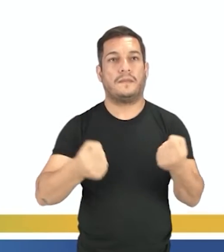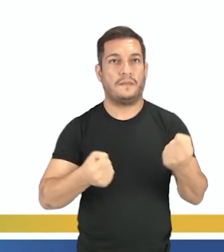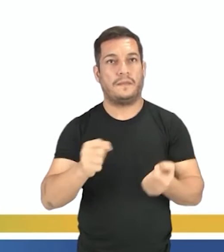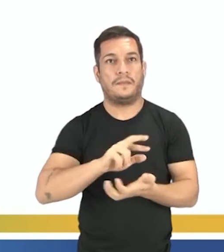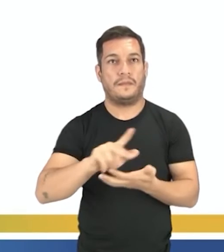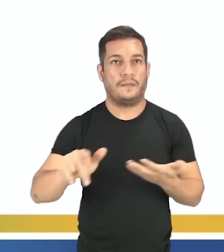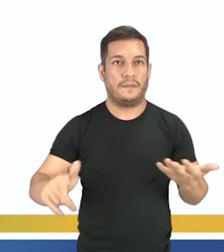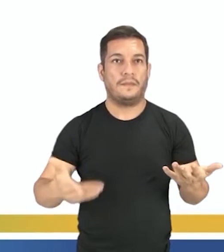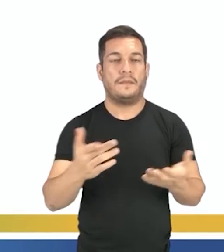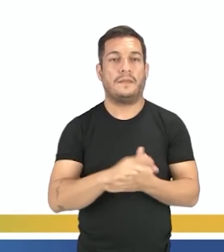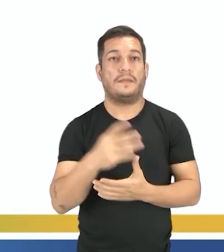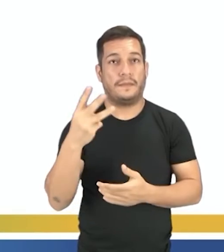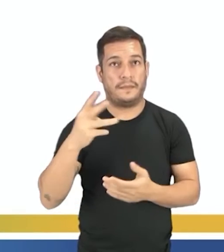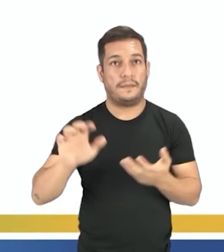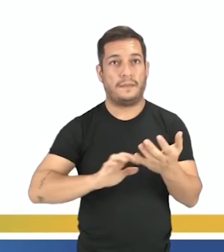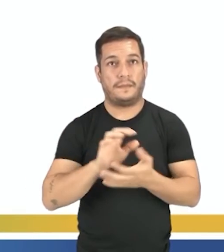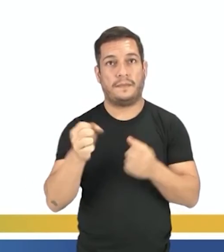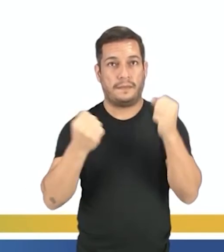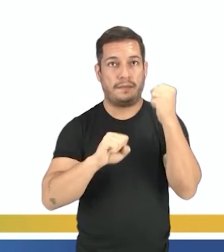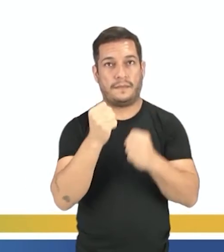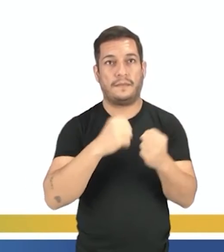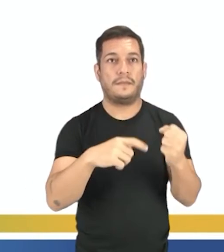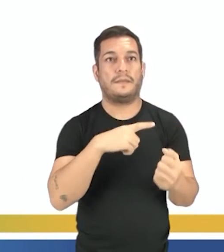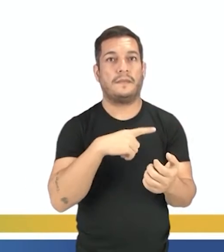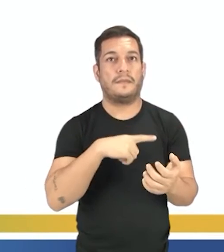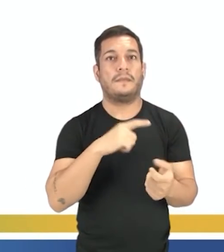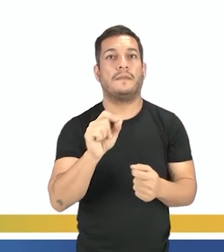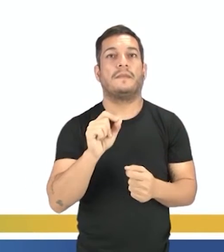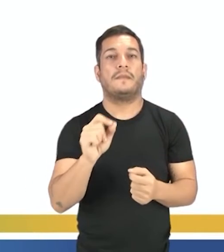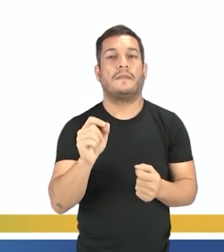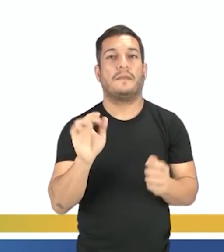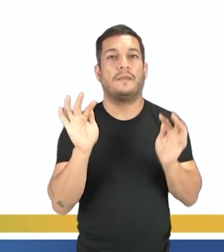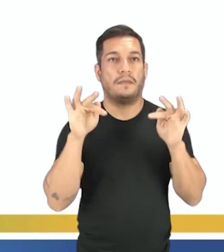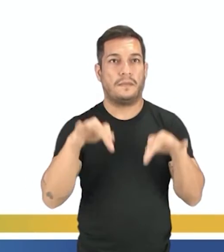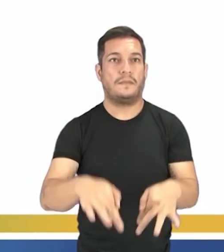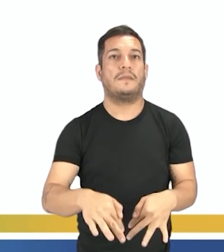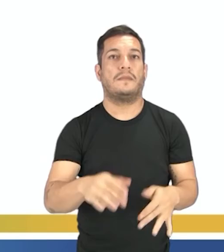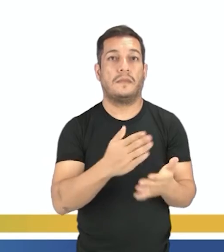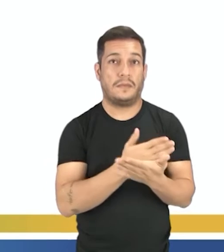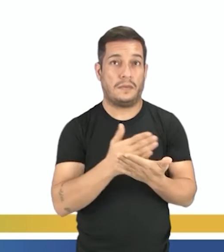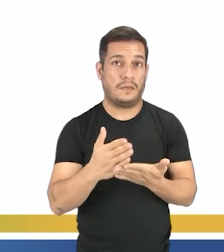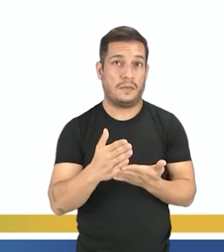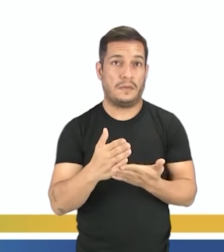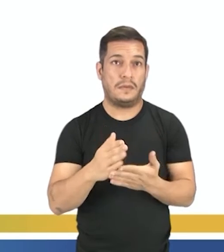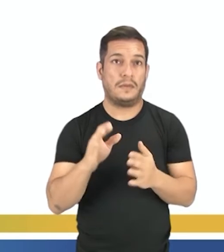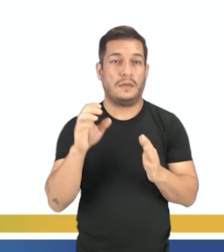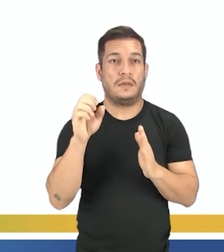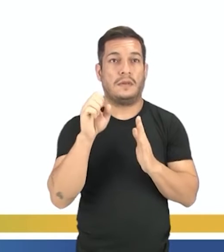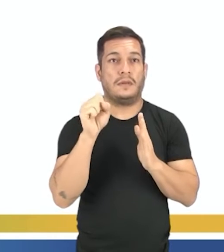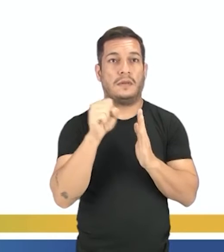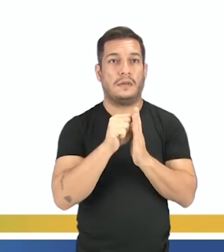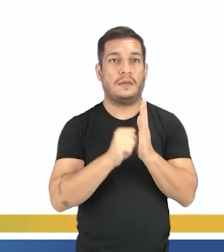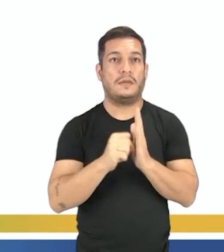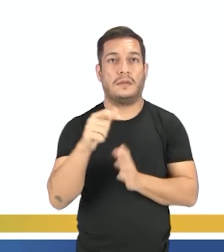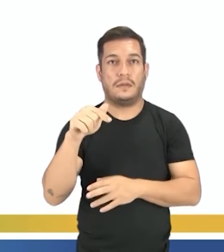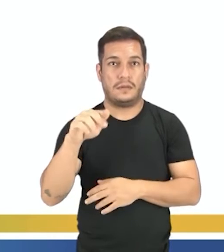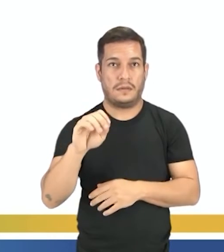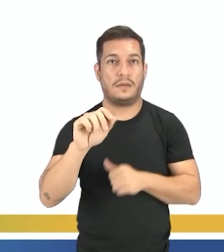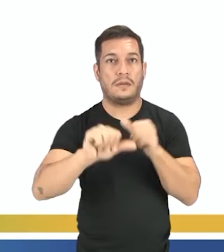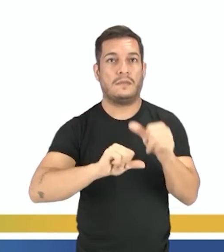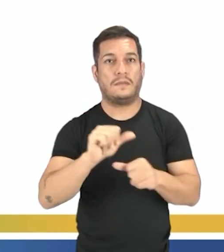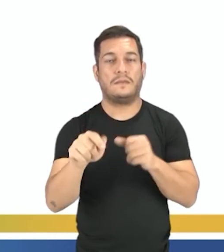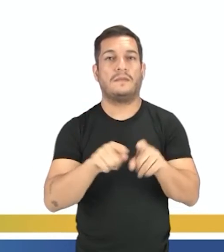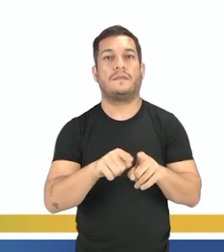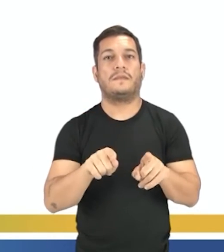A terceira fase da Revolução Industrial teve início no final da década de 70 e